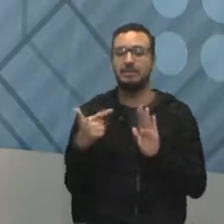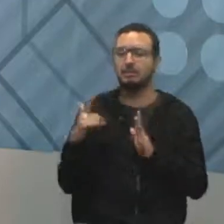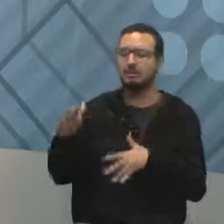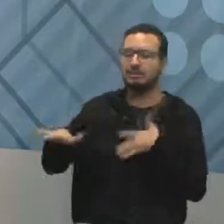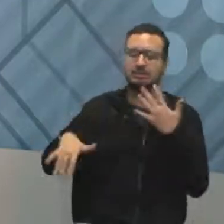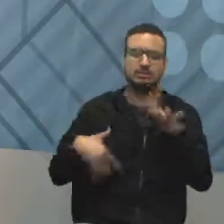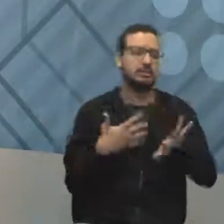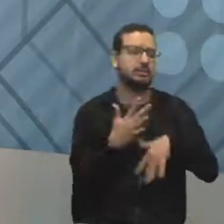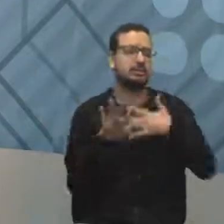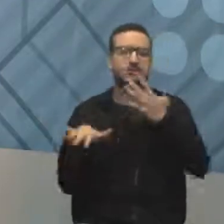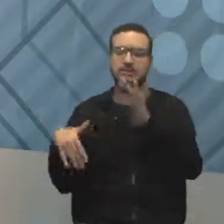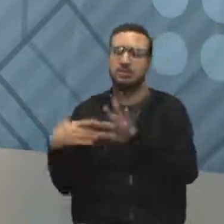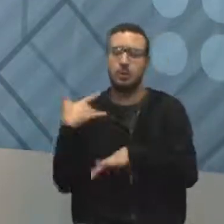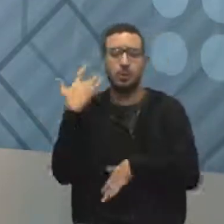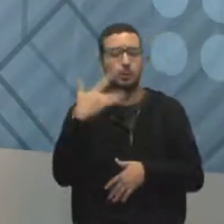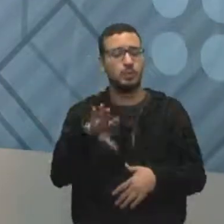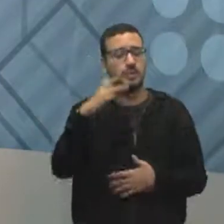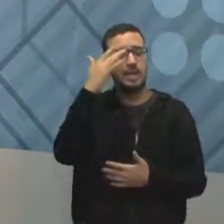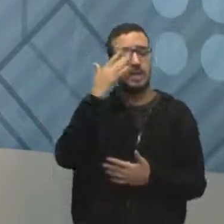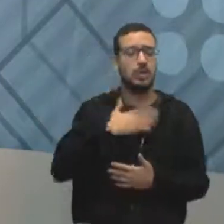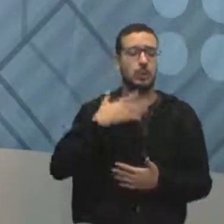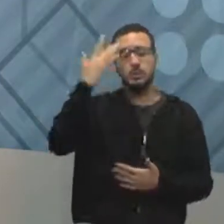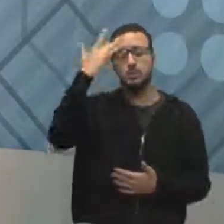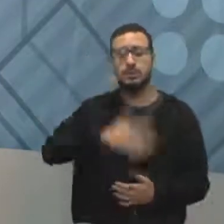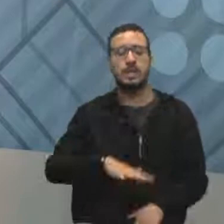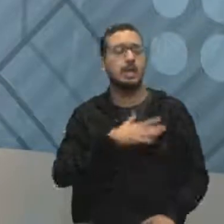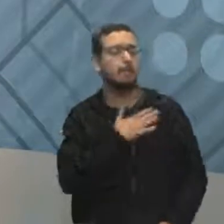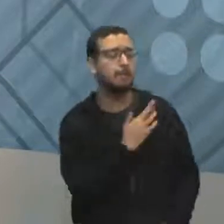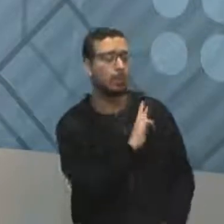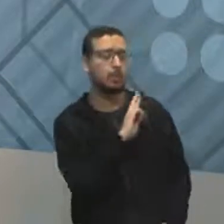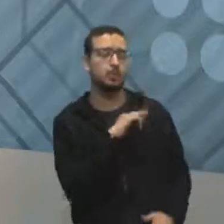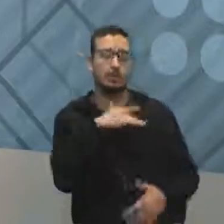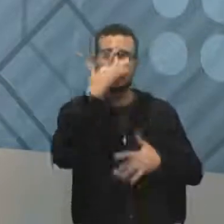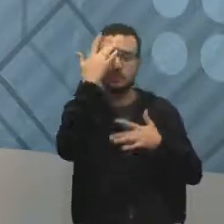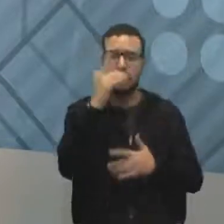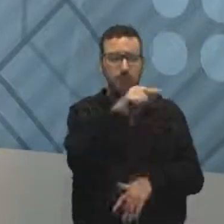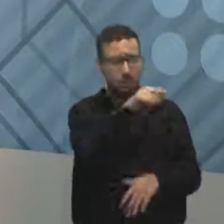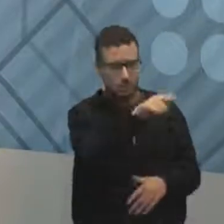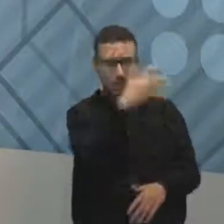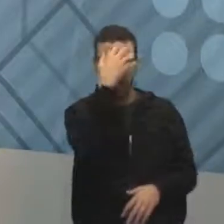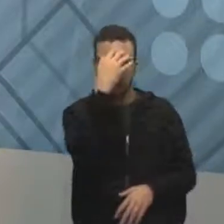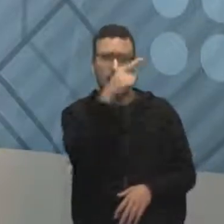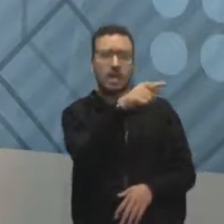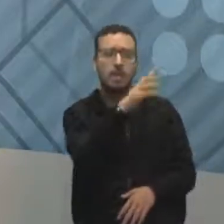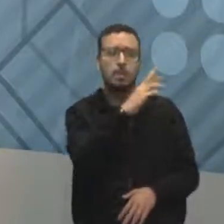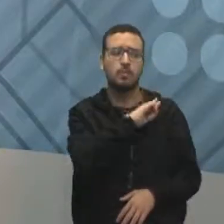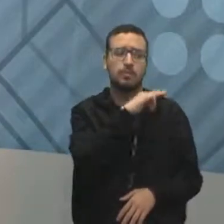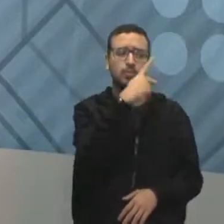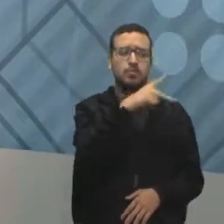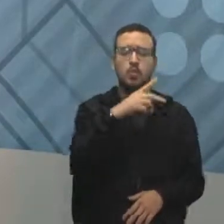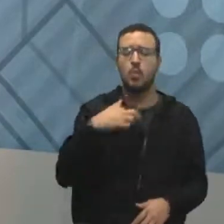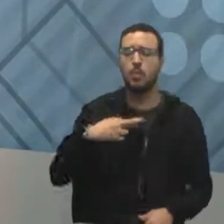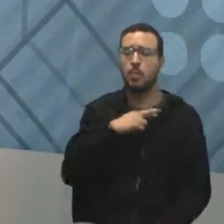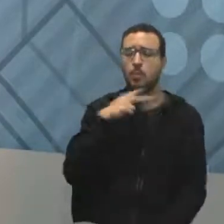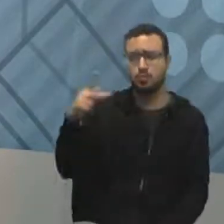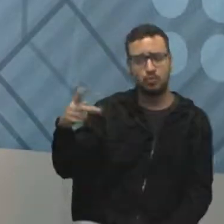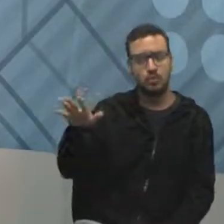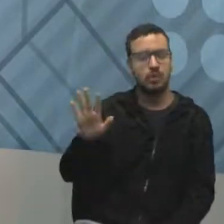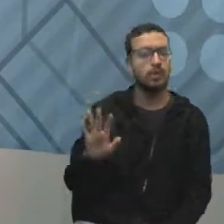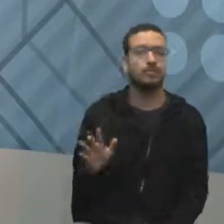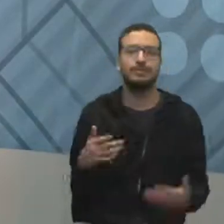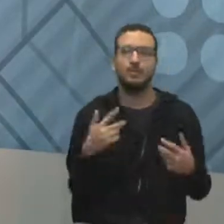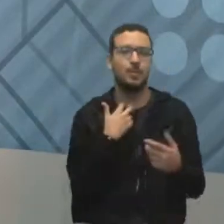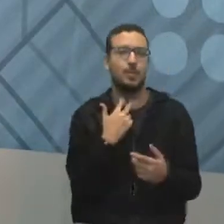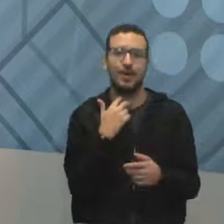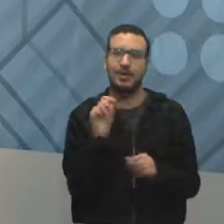sem metodologia. E eu não sei o que eu faço, se faço isso, faço aquilo, quem que faz? Ah, não, é você que faz. Ah, não, o outro que tinha que ter feito. E isso não pode